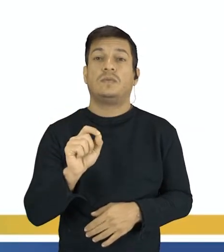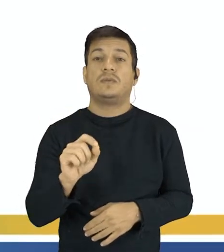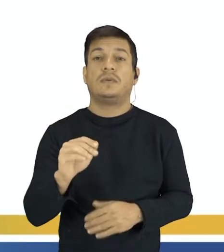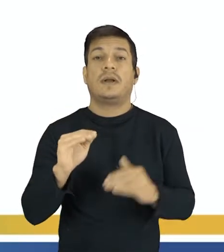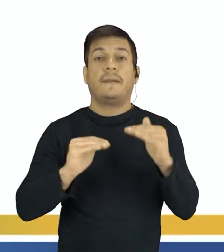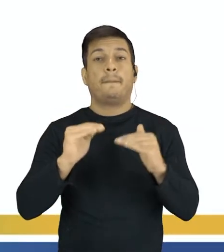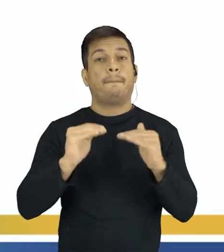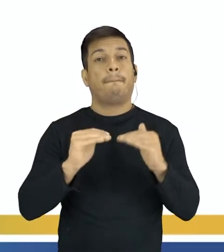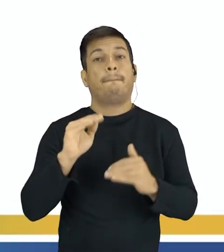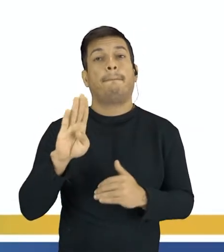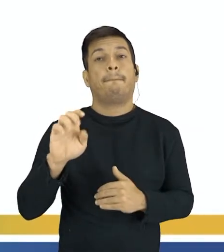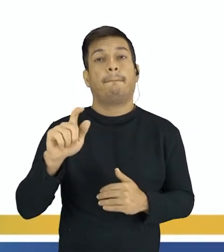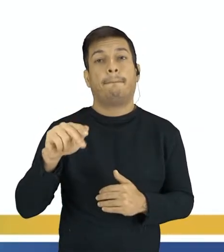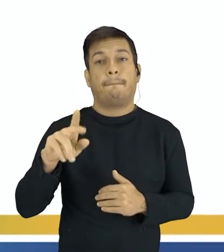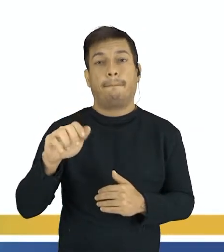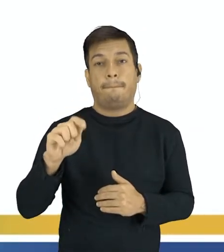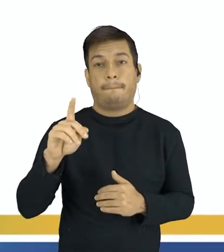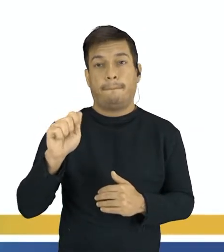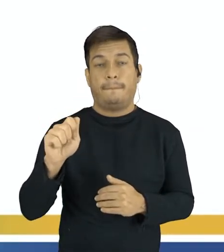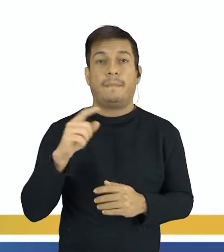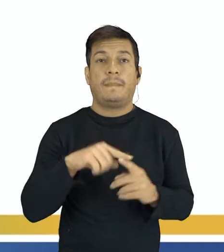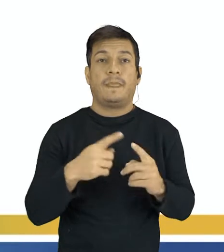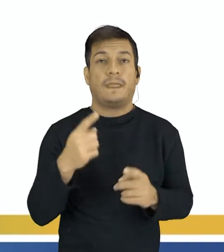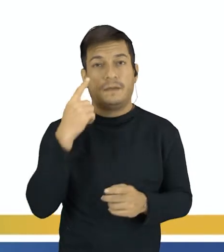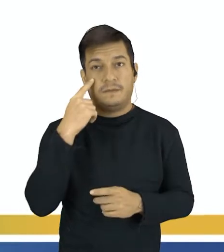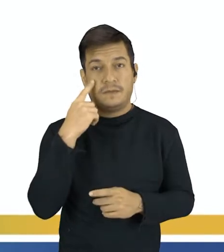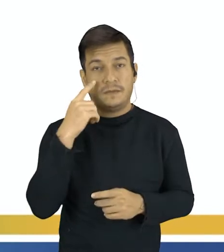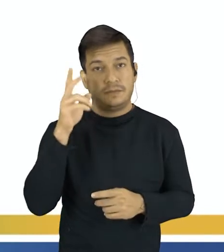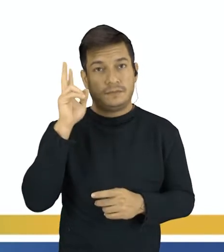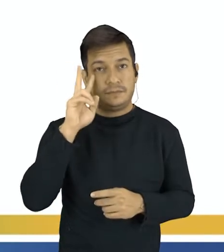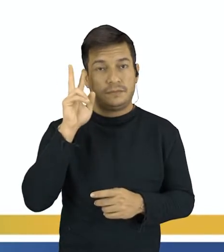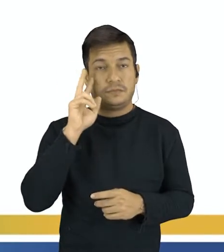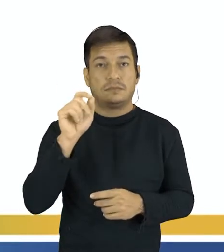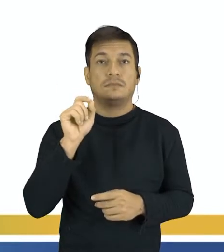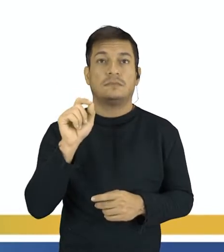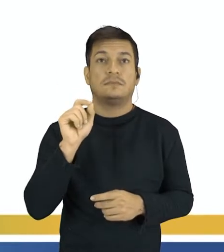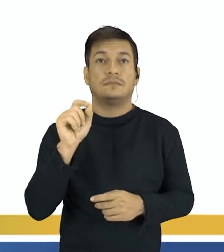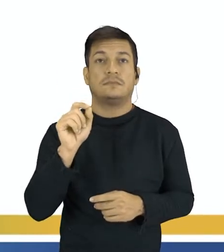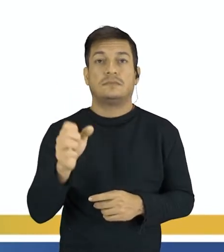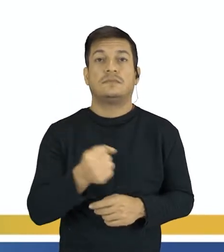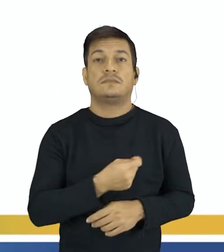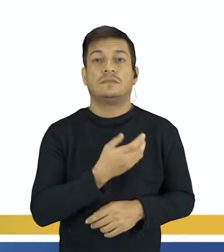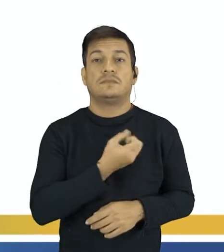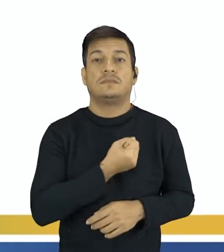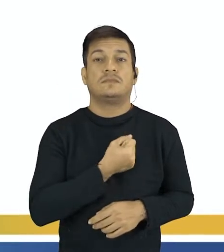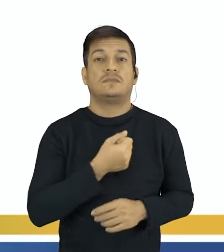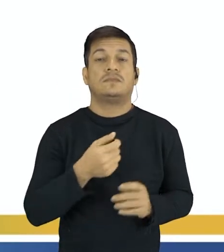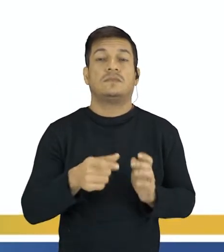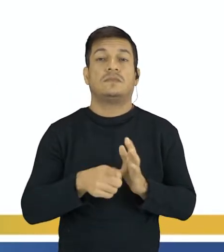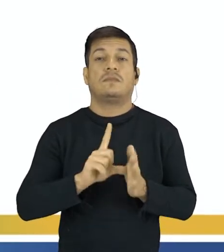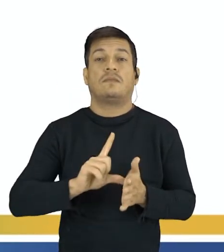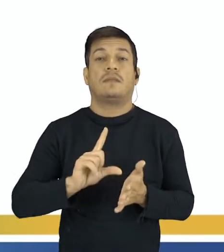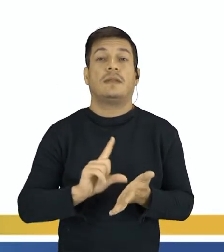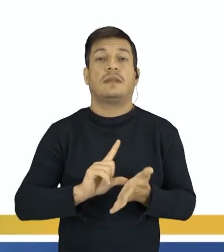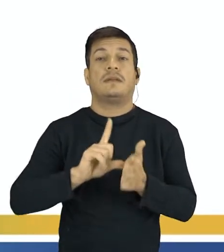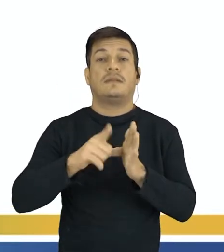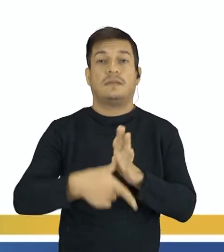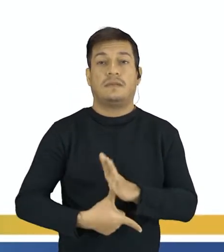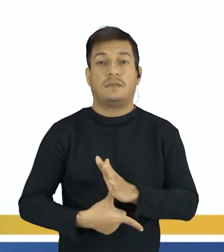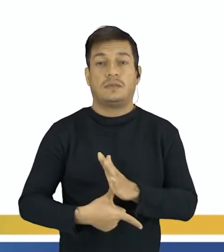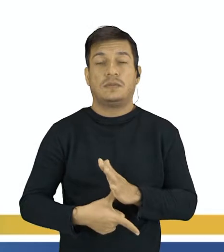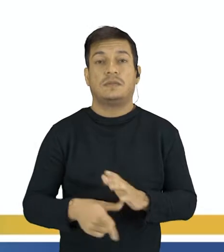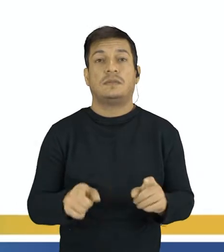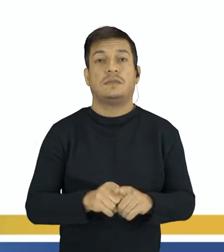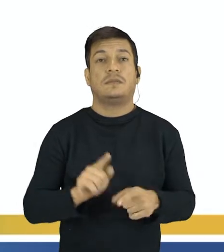balanceada. Só ali no cantinho para a gente relembrar o que esses números antes e depois da